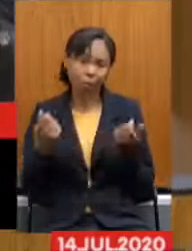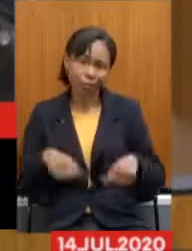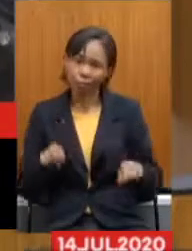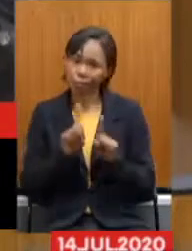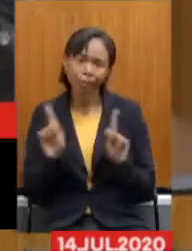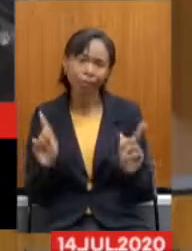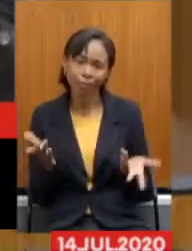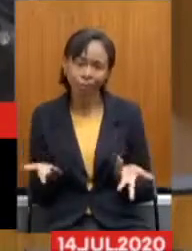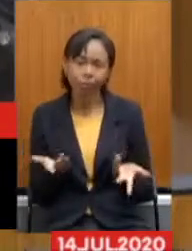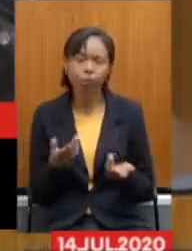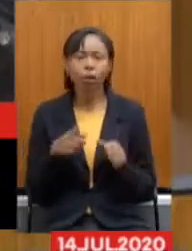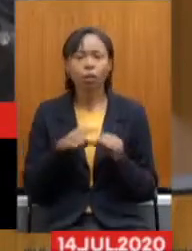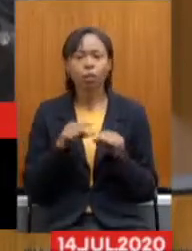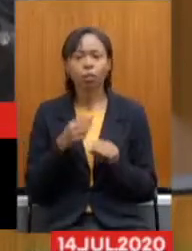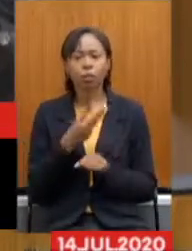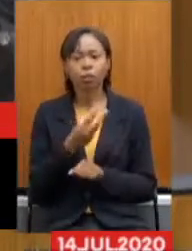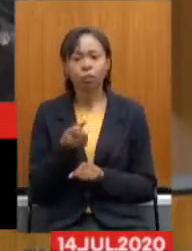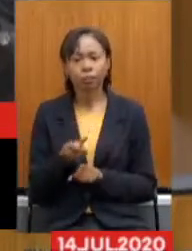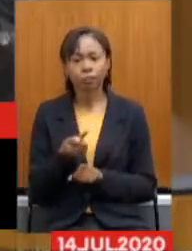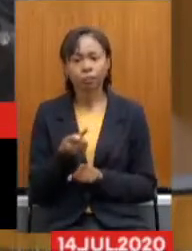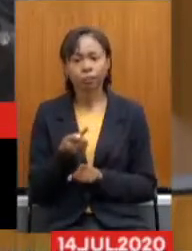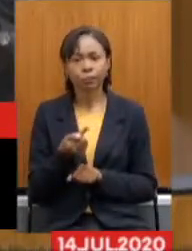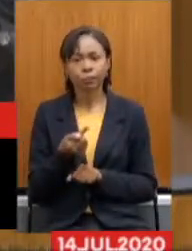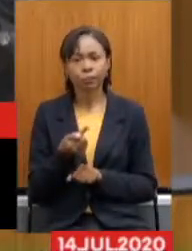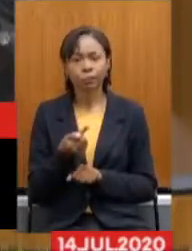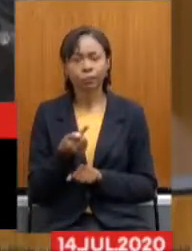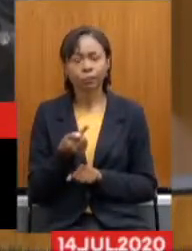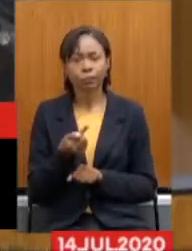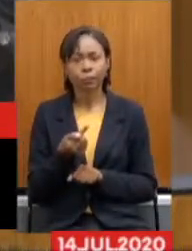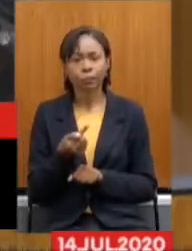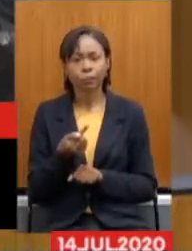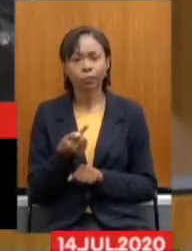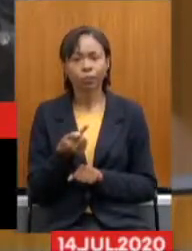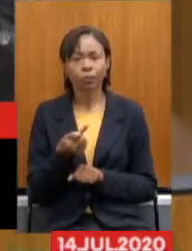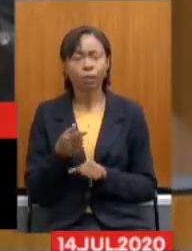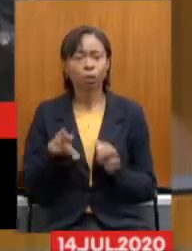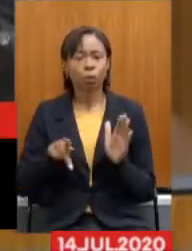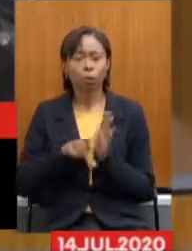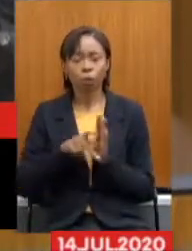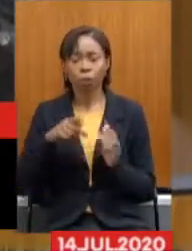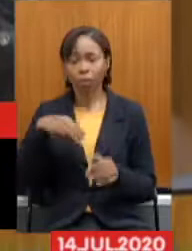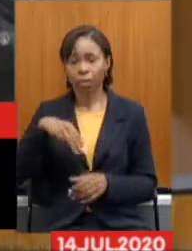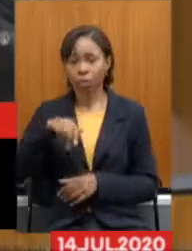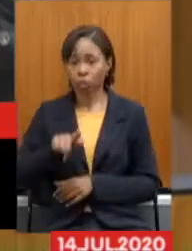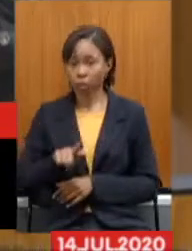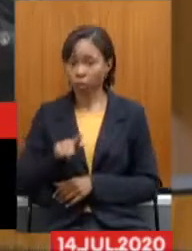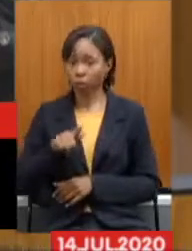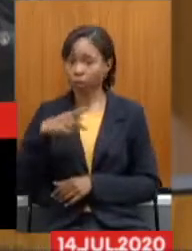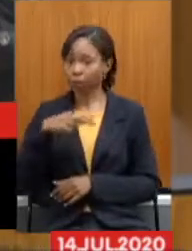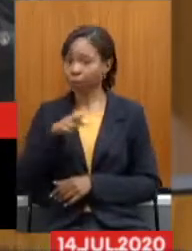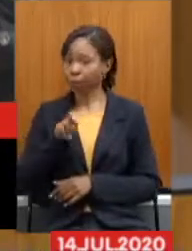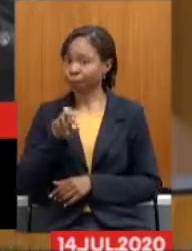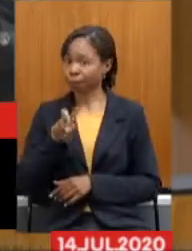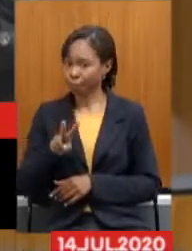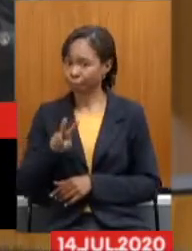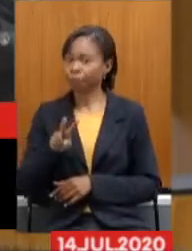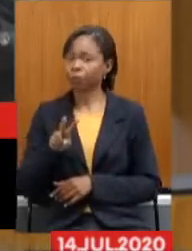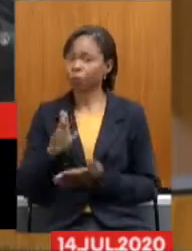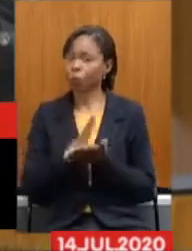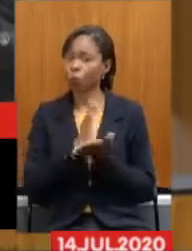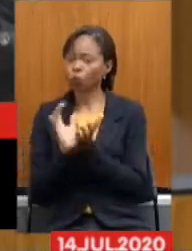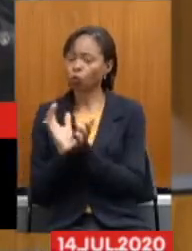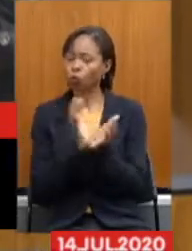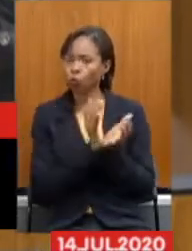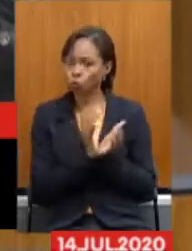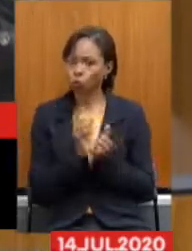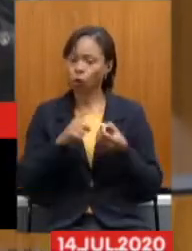No artigo 37, quanta competência da MGE-PREV interfere em órgãos autônomos do Estado, o que